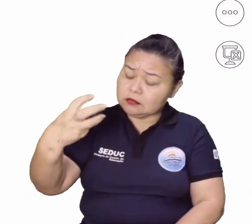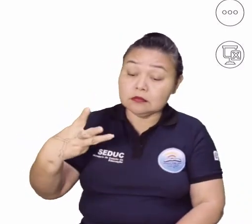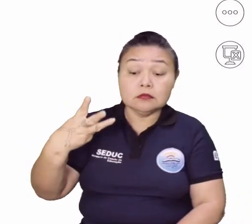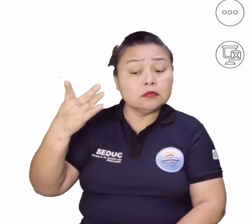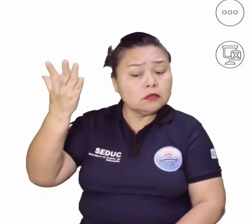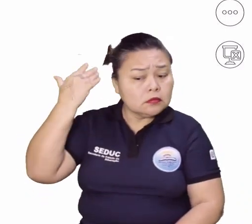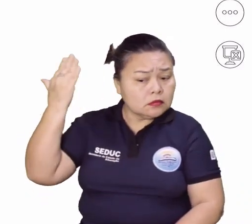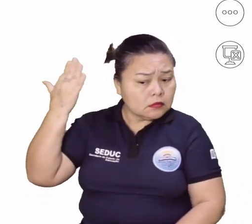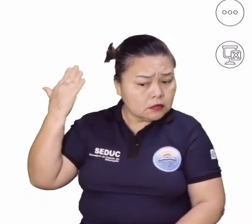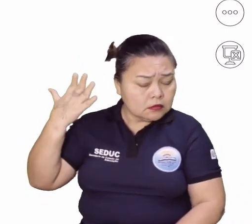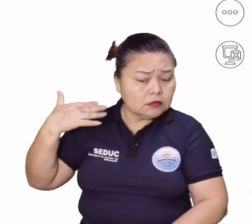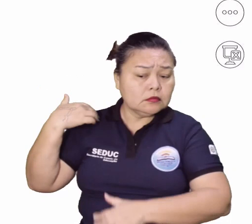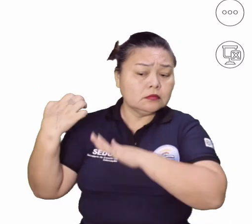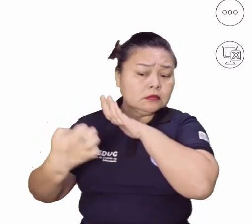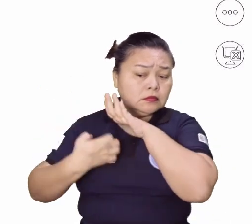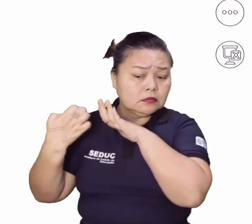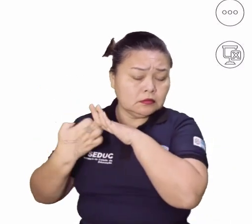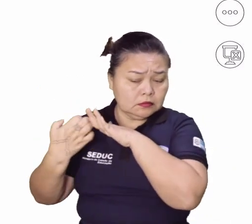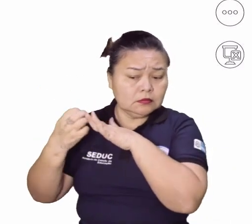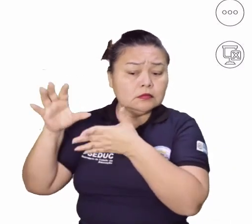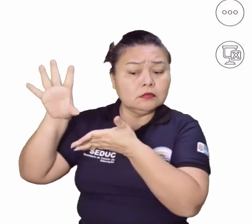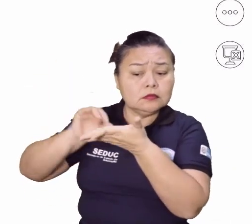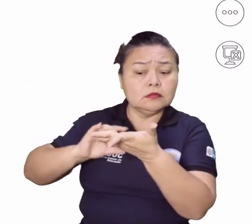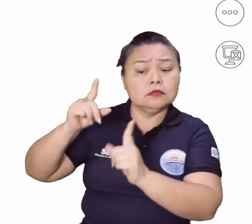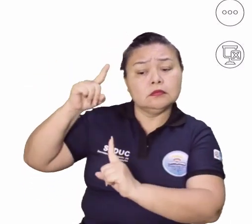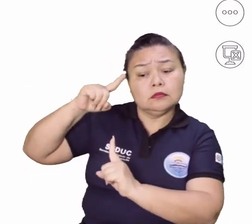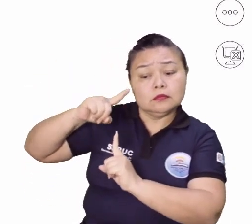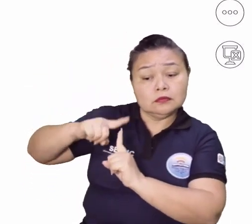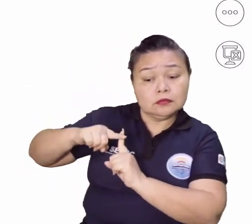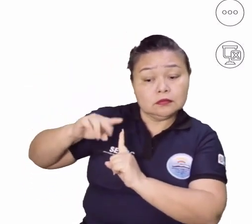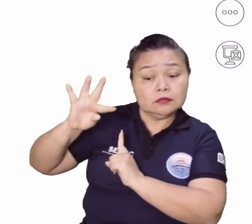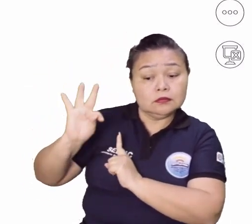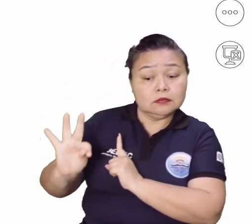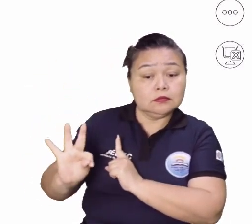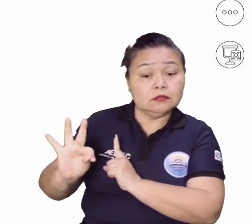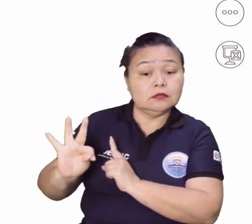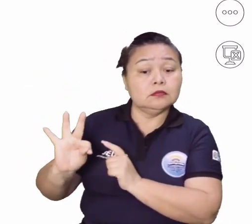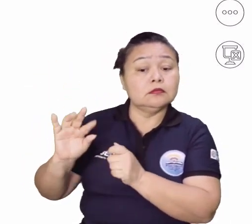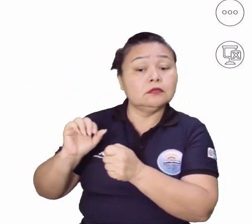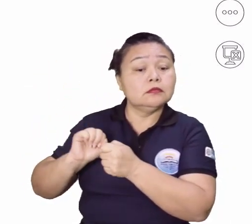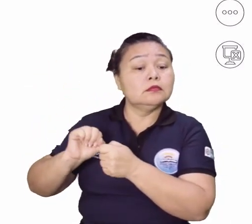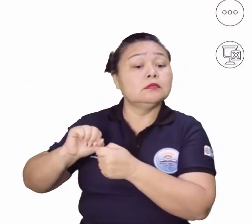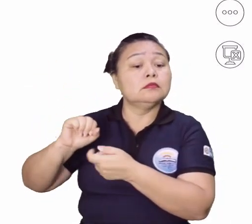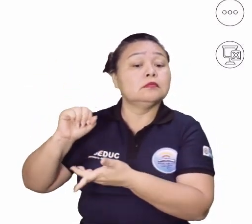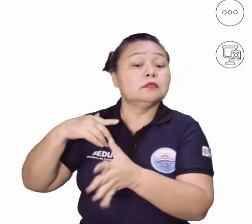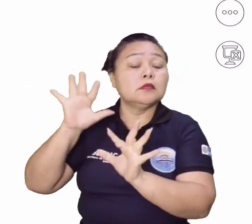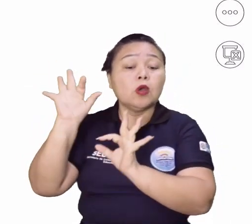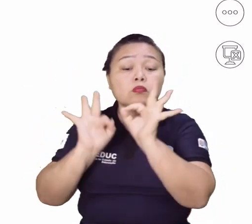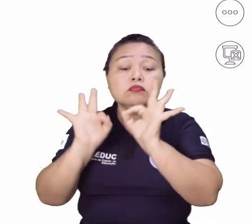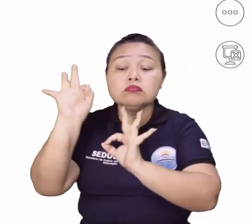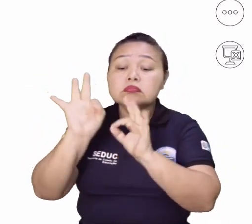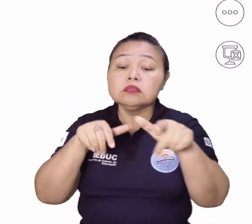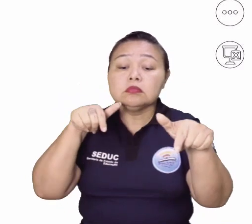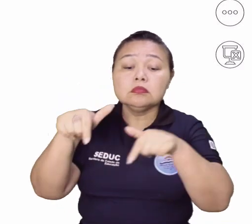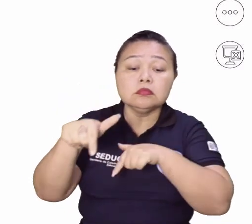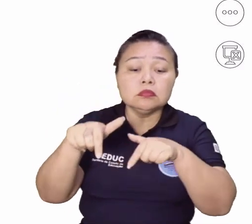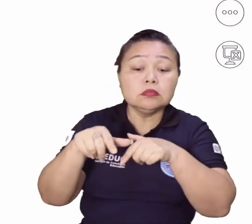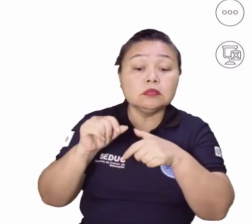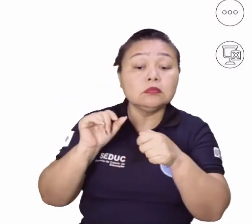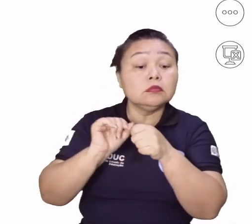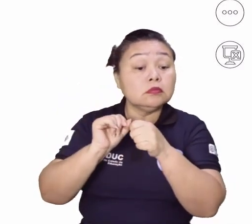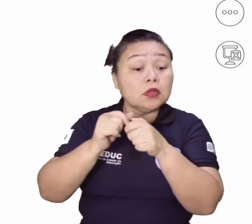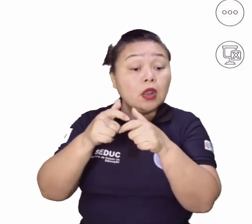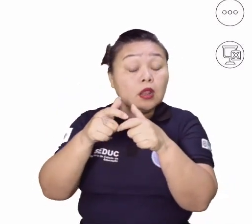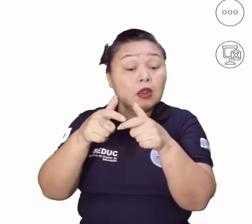modelo T, né? O método fordista de organização do trabalho produziu o surpreendente